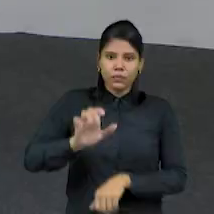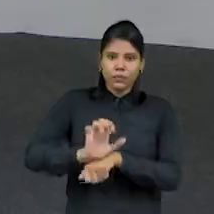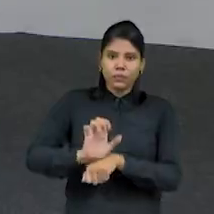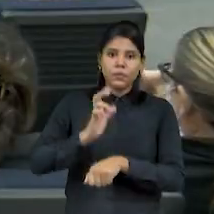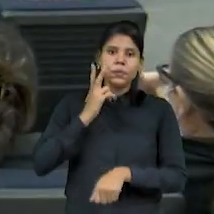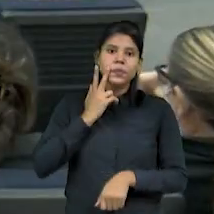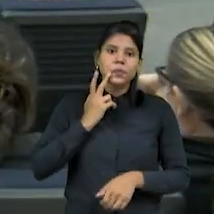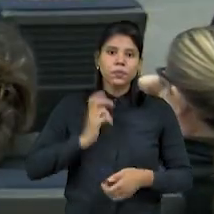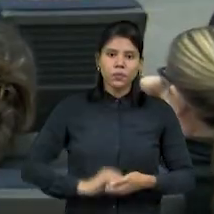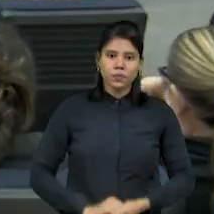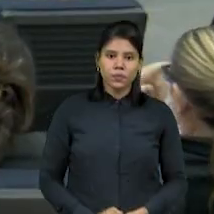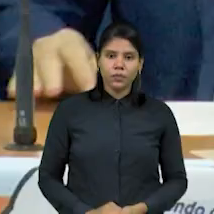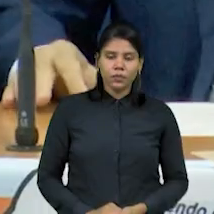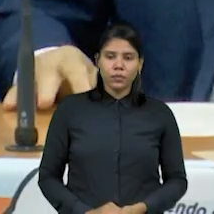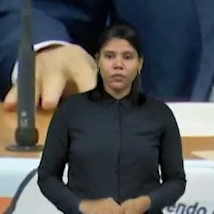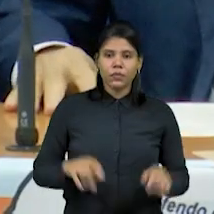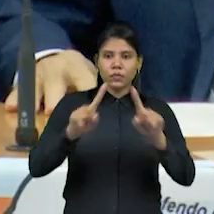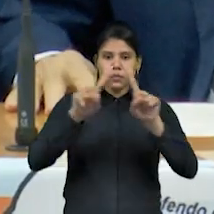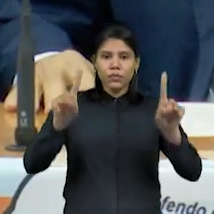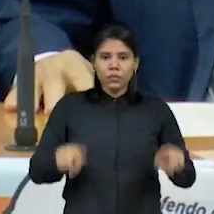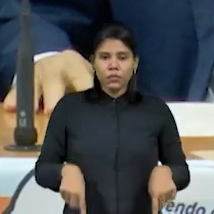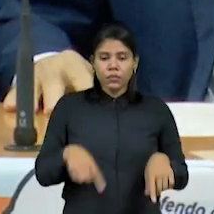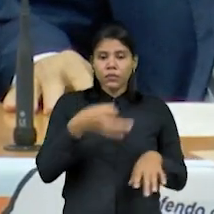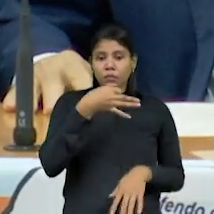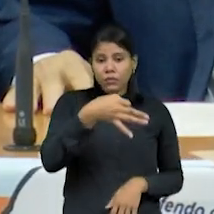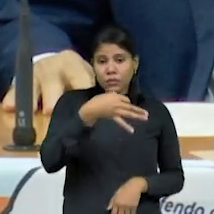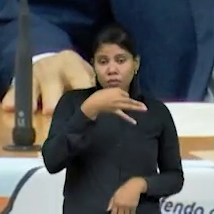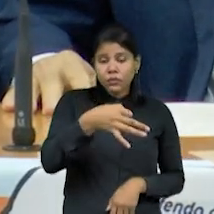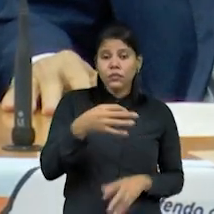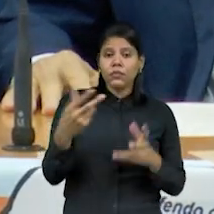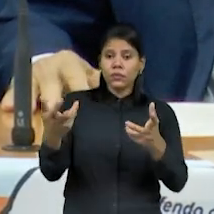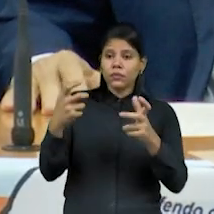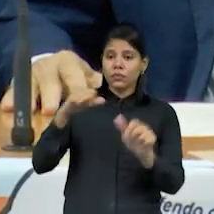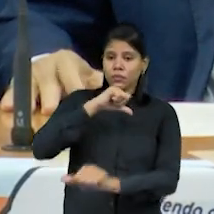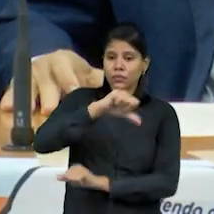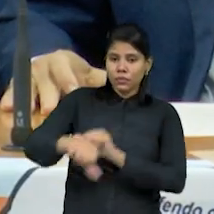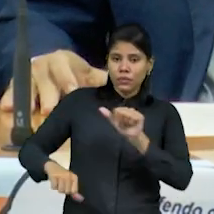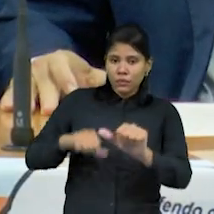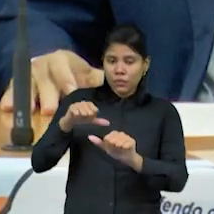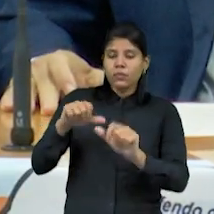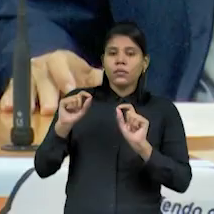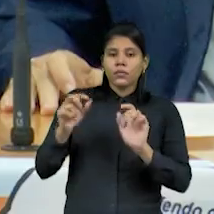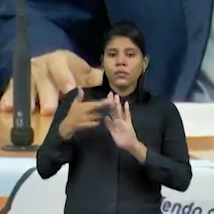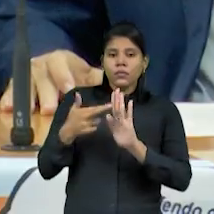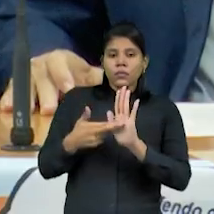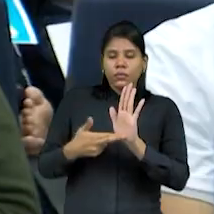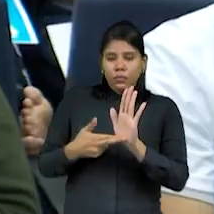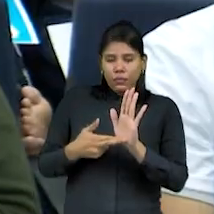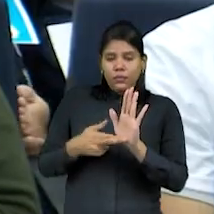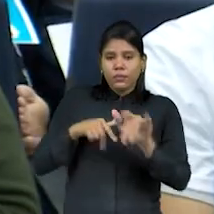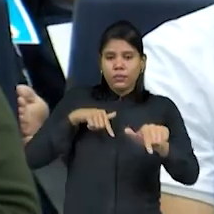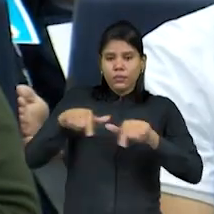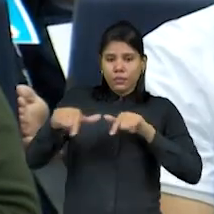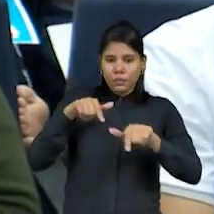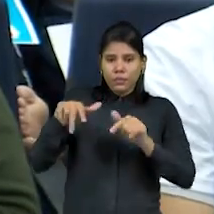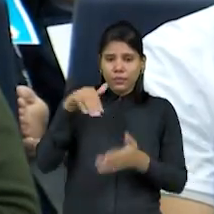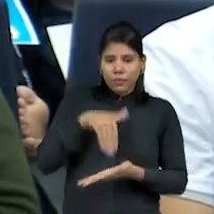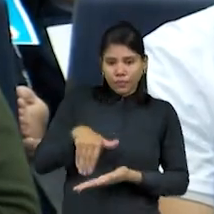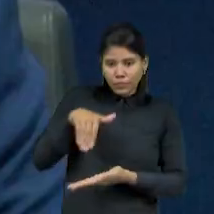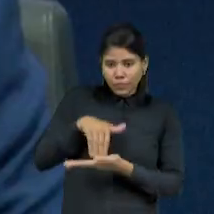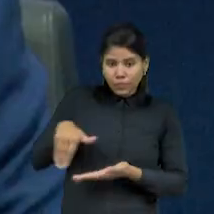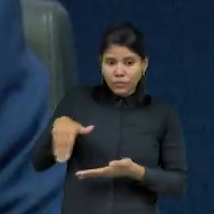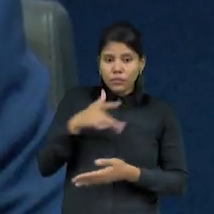Um projeto de indicação que sugere a modificação do regime de trabalho entre a Secretaria de Saúde e os agentes